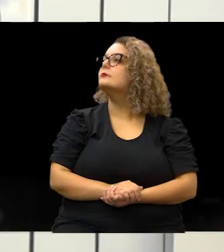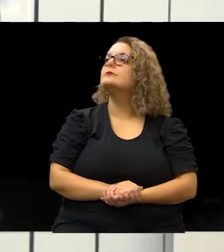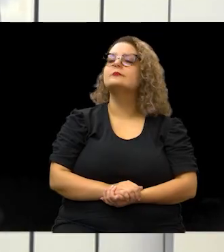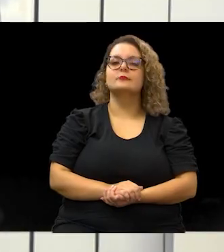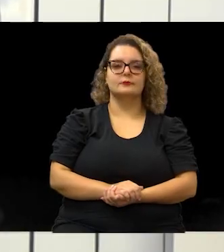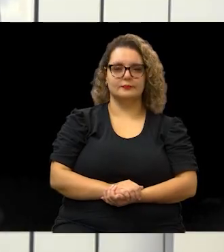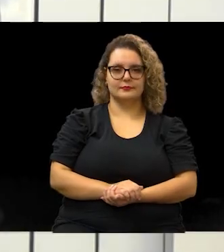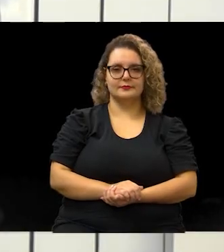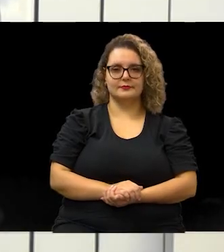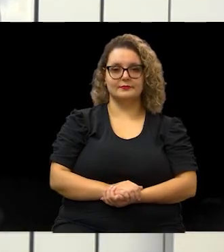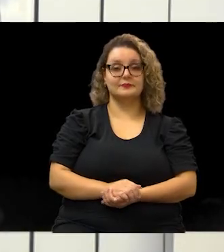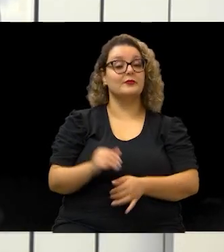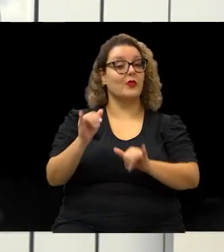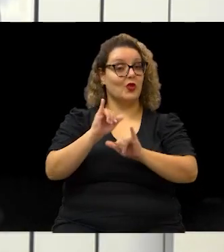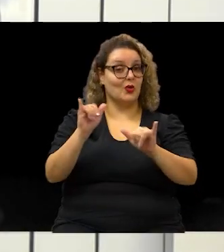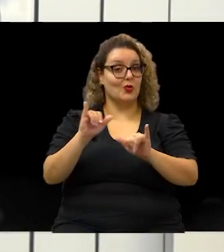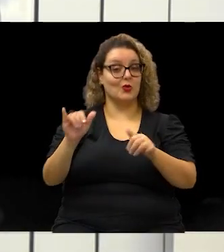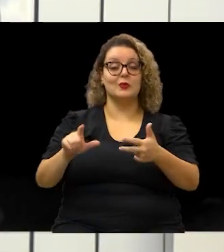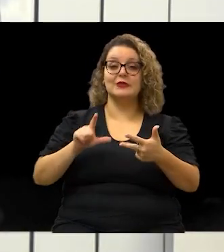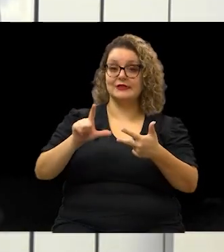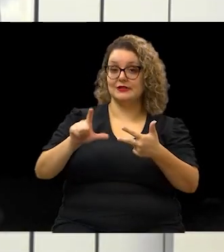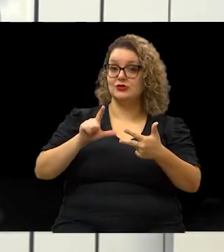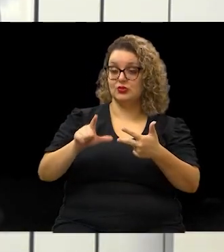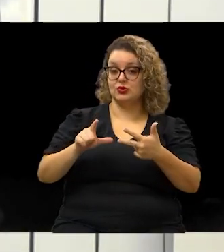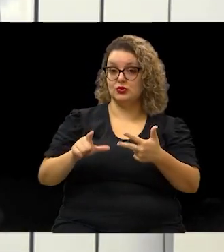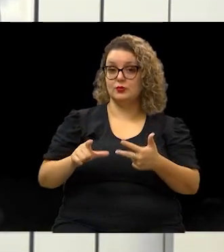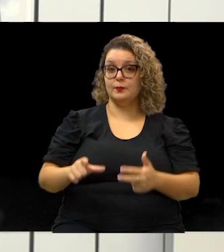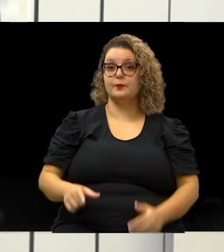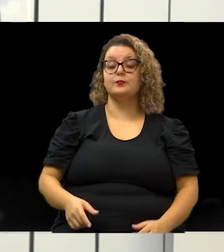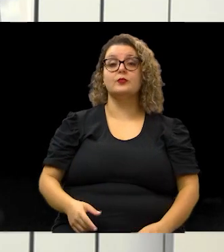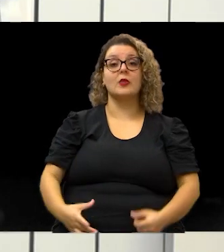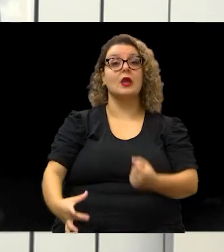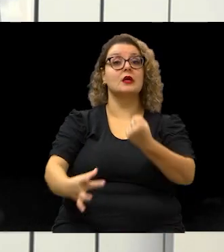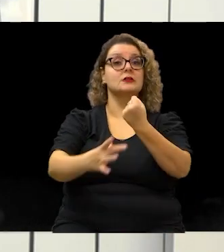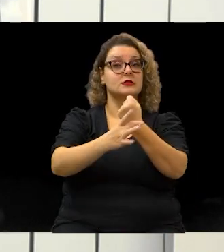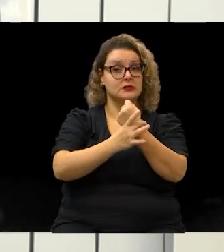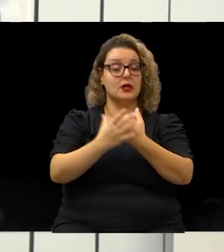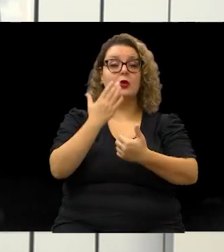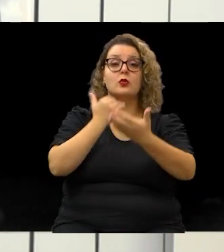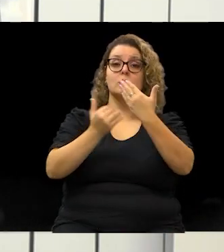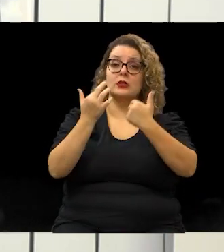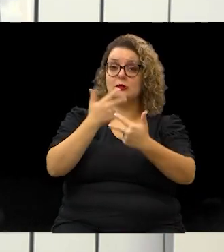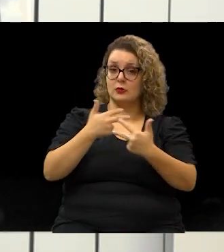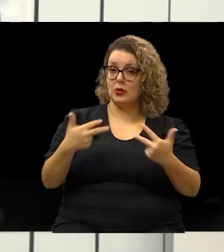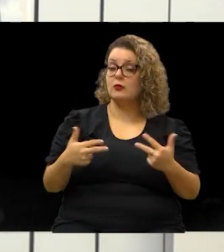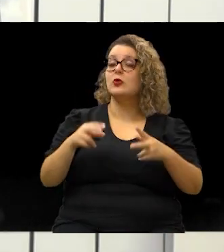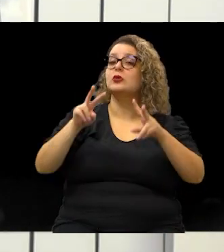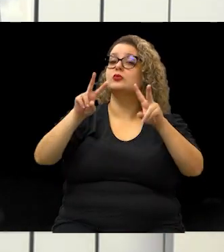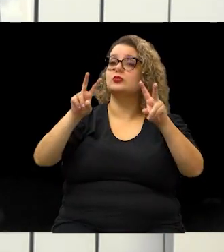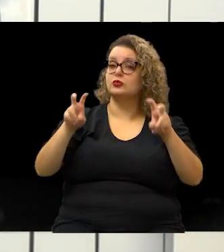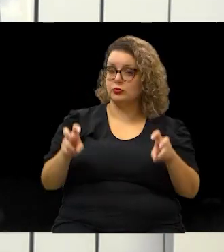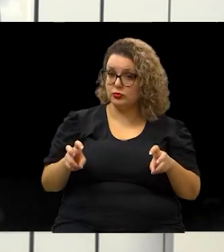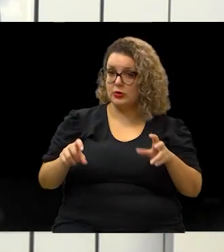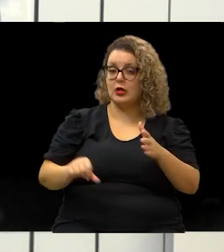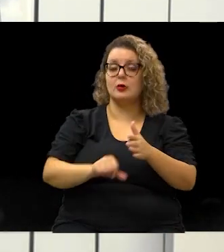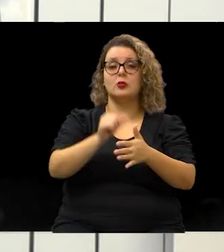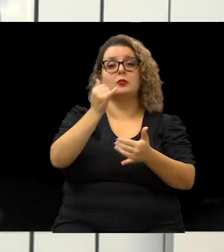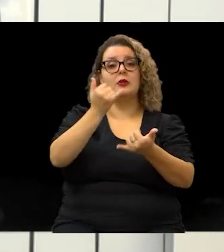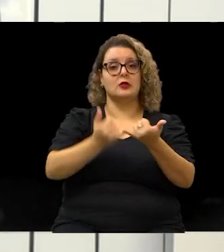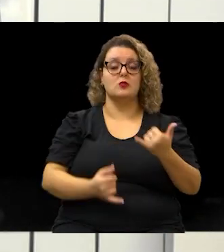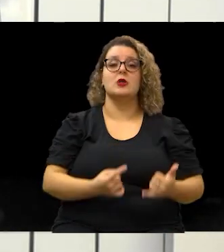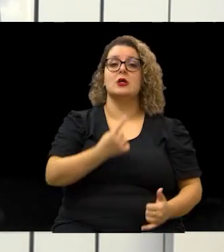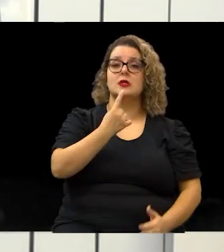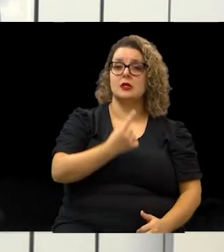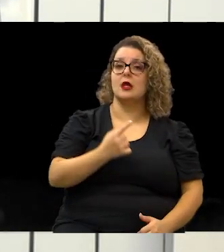Hora das notícias do Legislativo e Segurança Alimentar foi o tema da primeira parte da